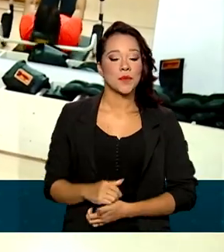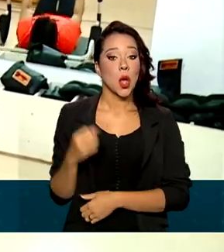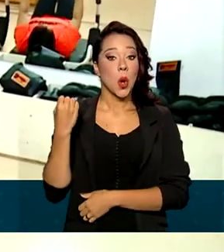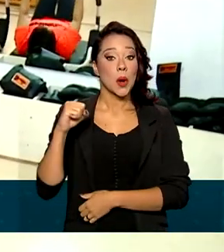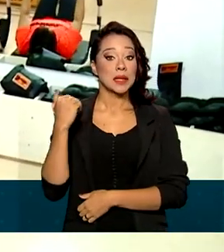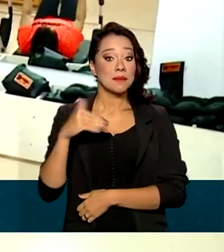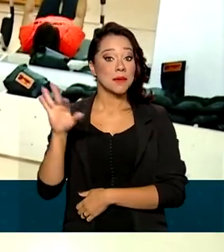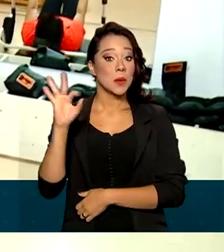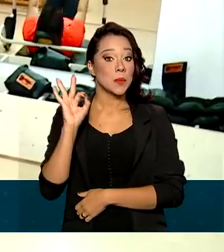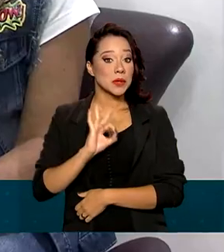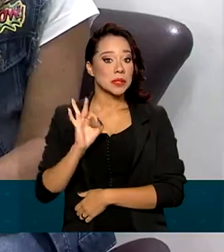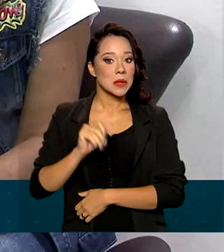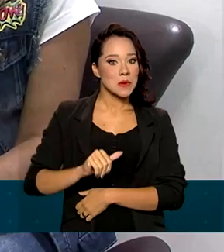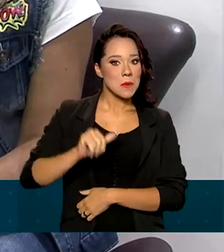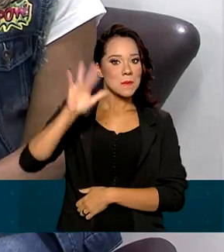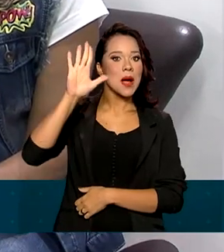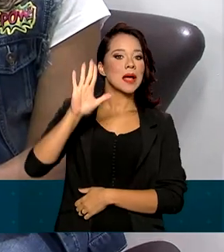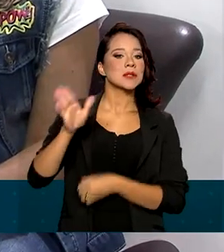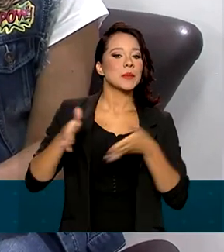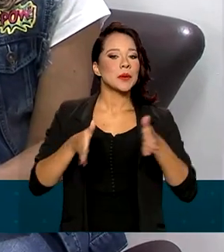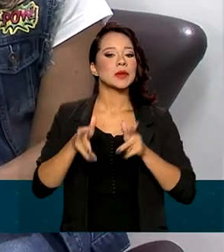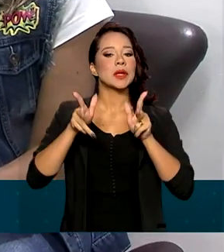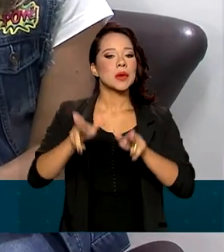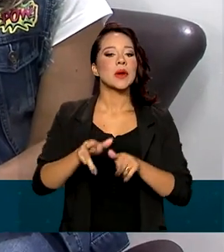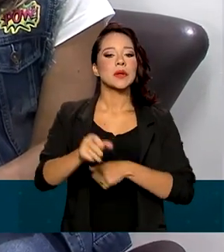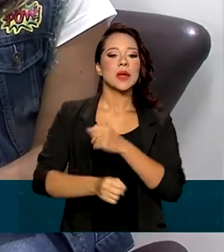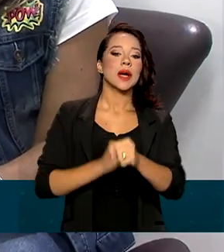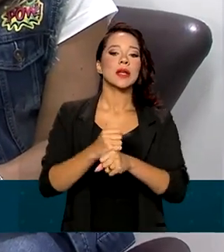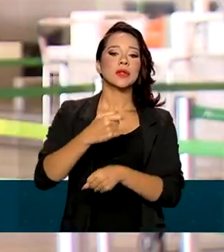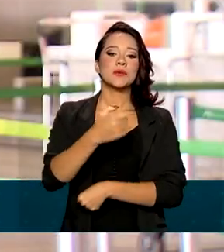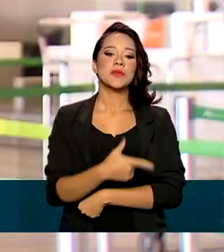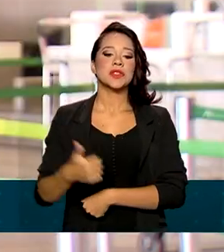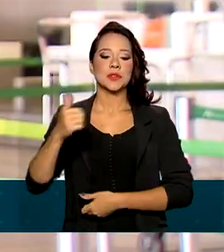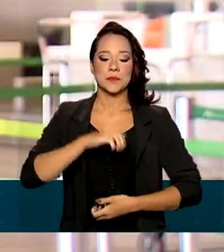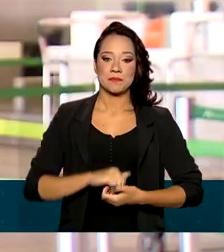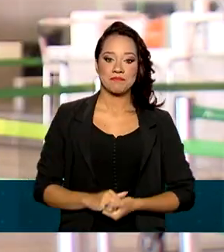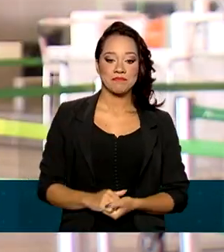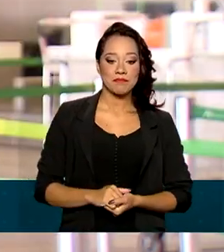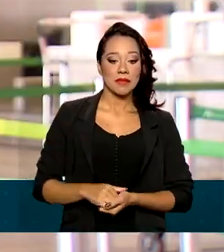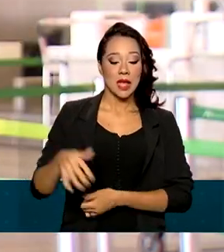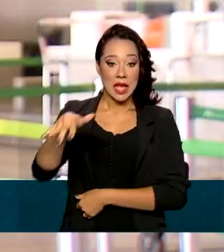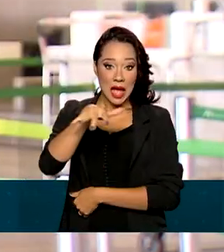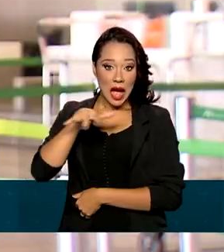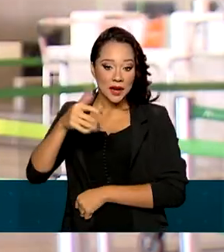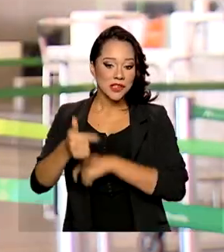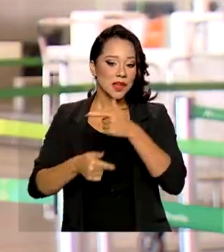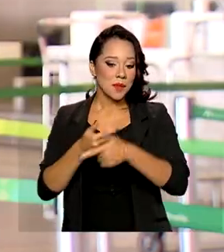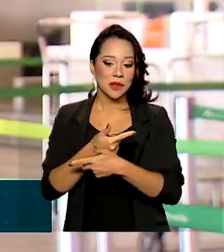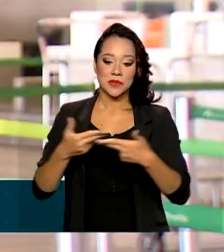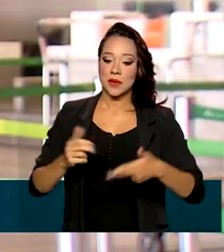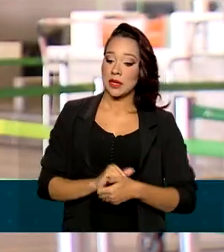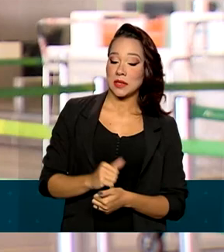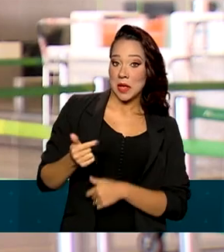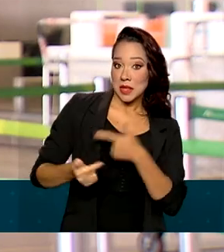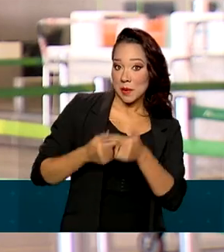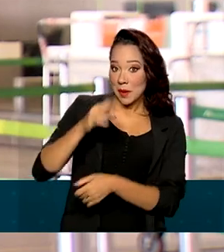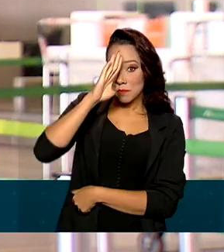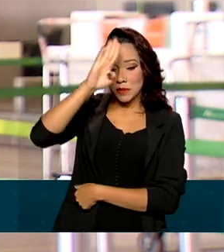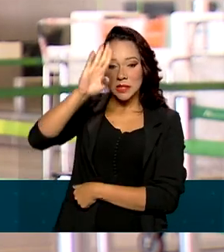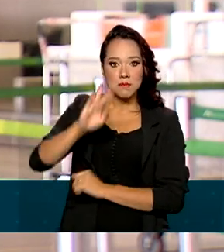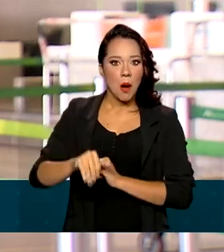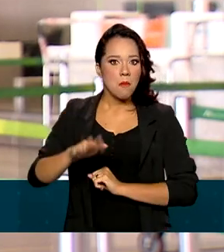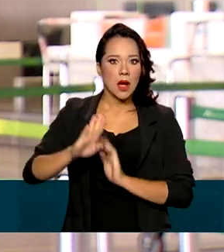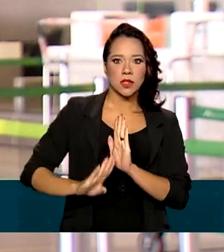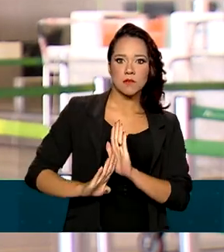,5% a mais do que no mesmo período de 2021. Dentro do setor de serviços, uma das atividades que mais